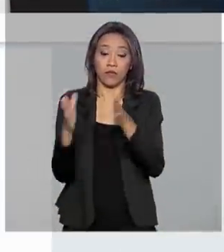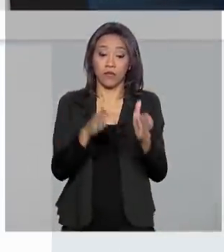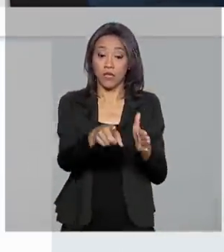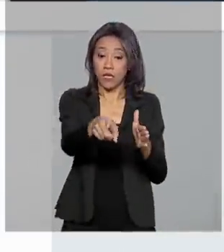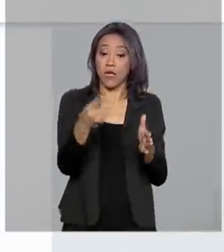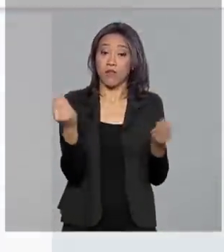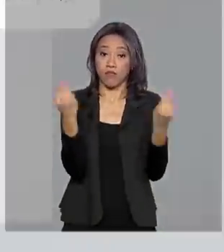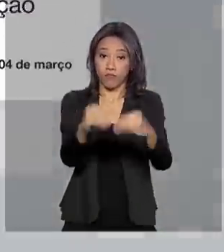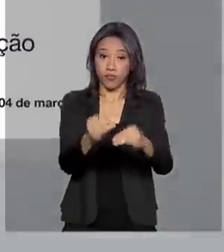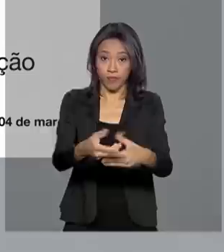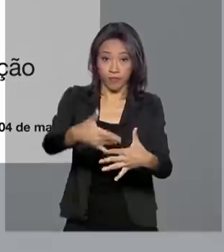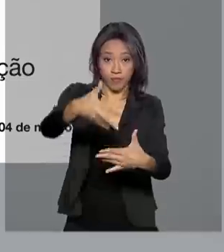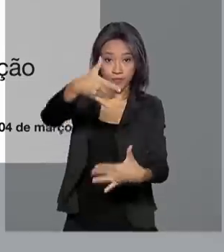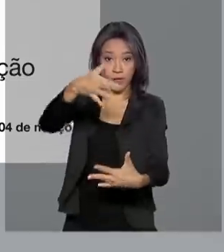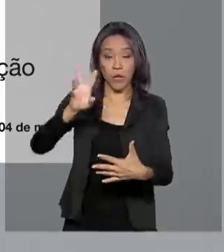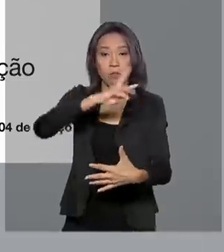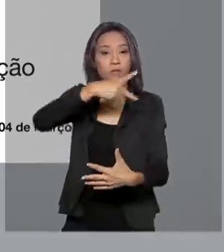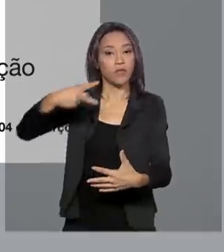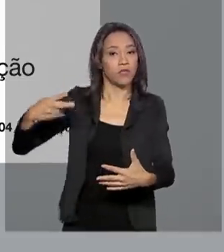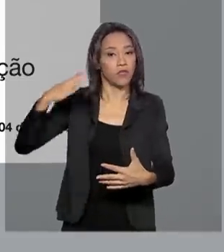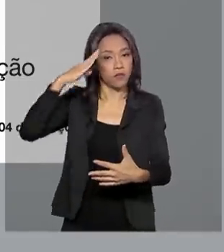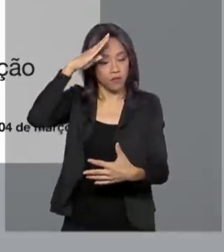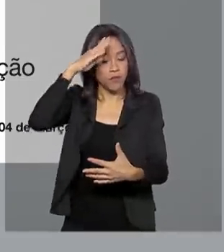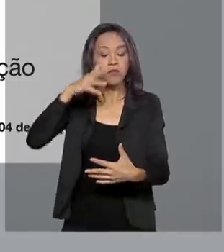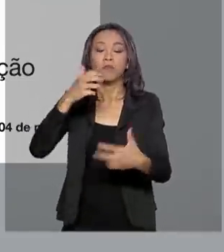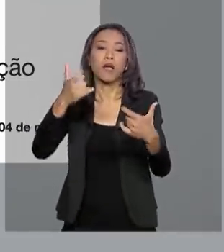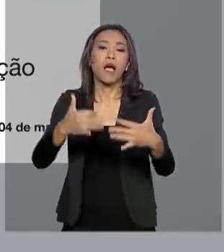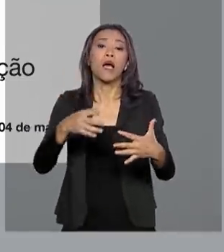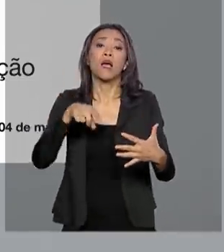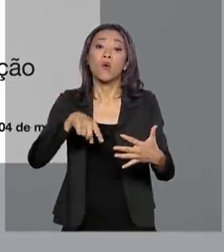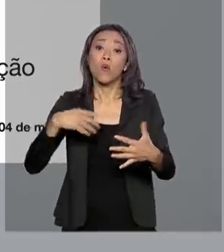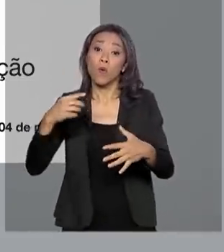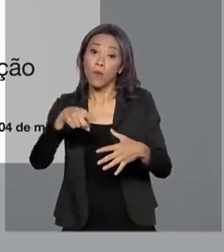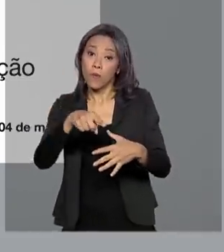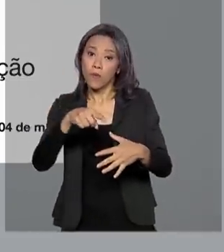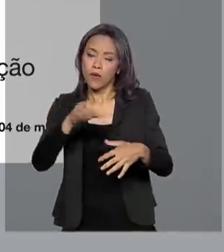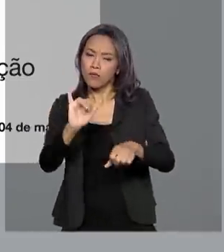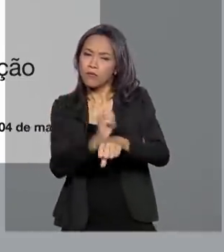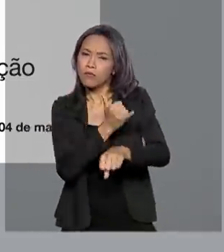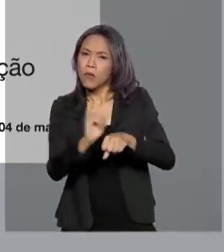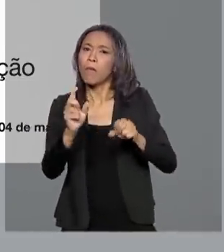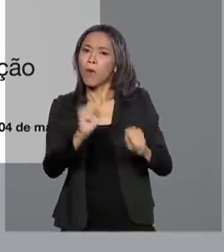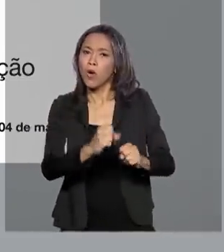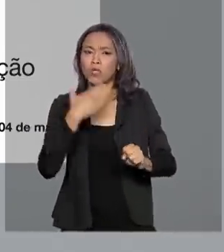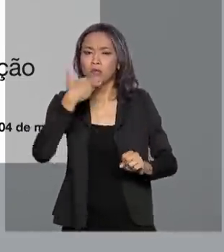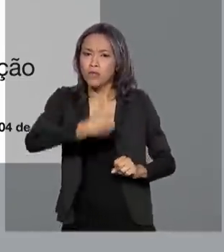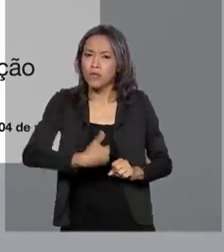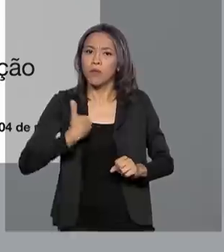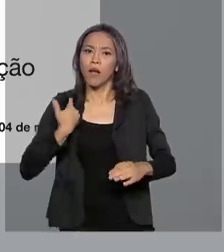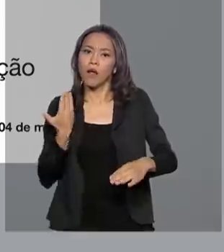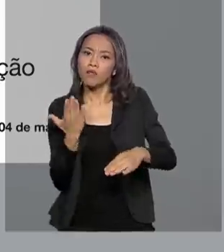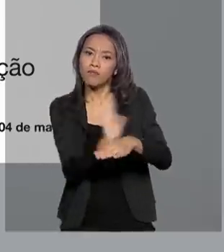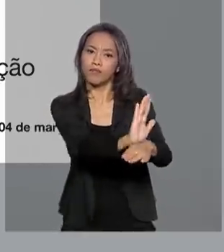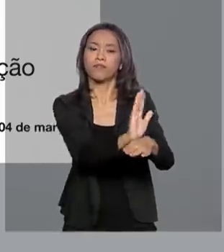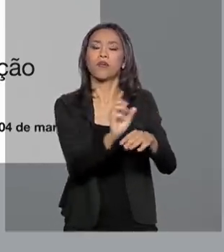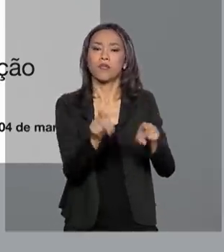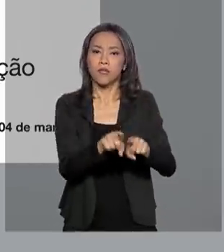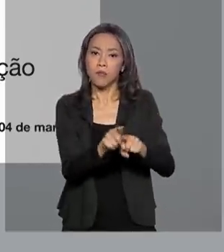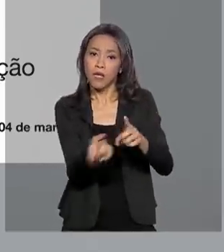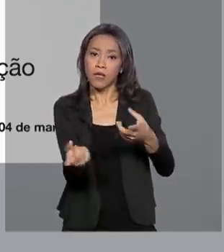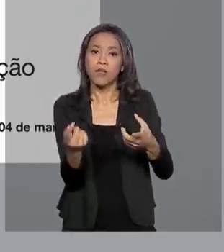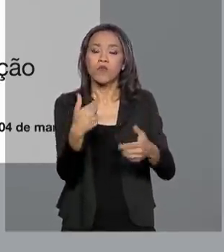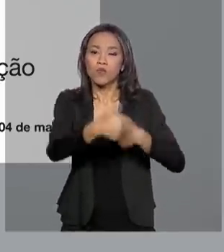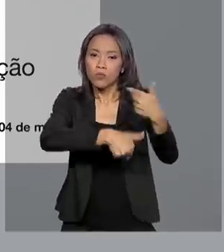explicou que, com a medida, os municípios poderão ter acesso a recursos para ações de socorro e reestabelecimento de serviços